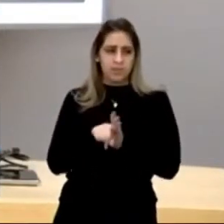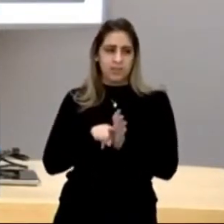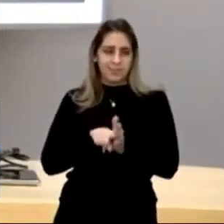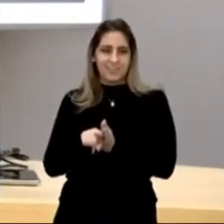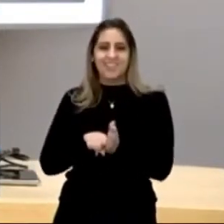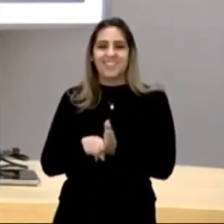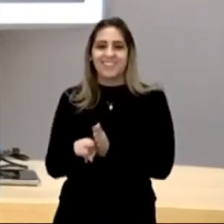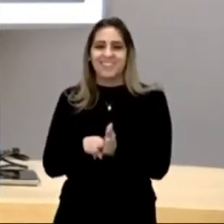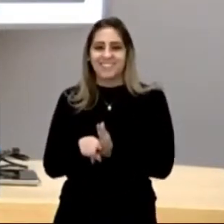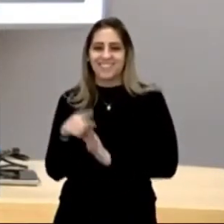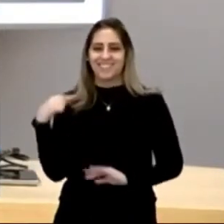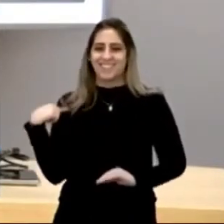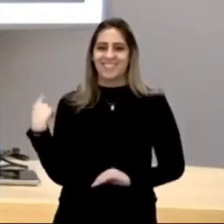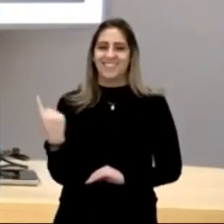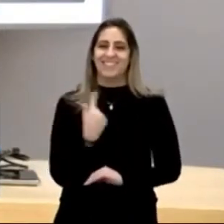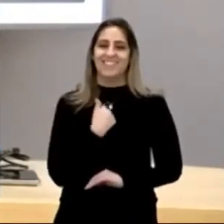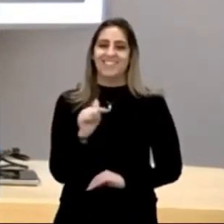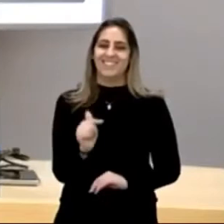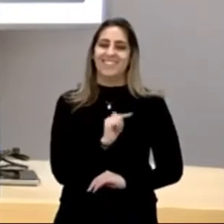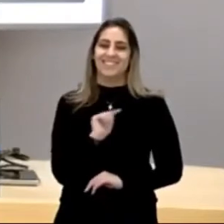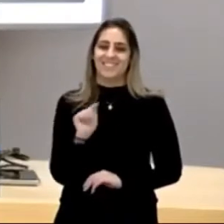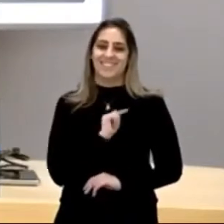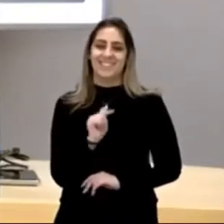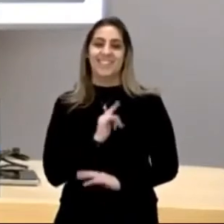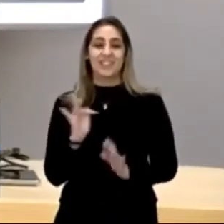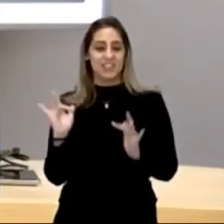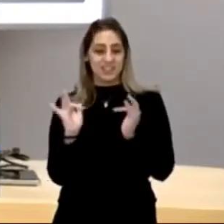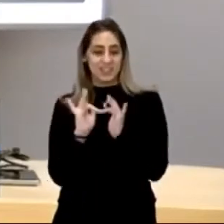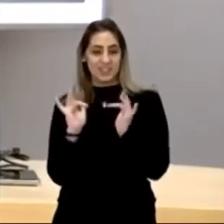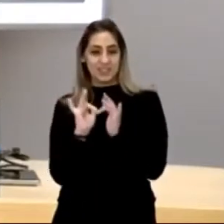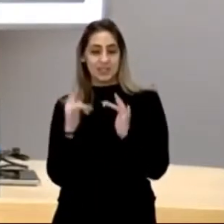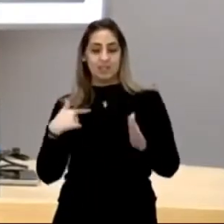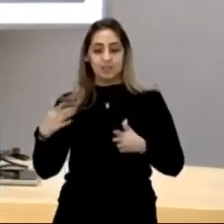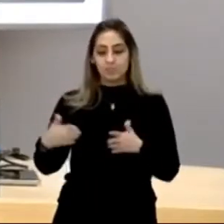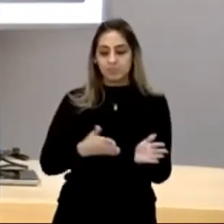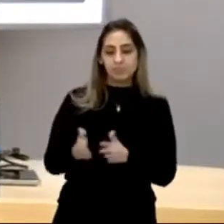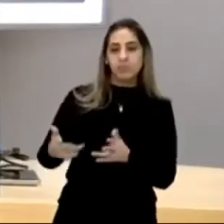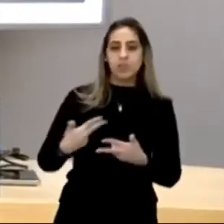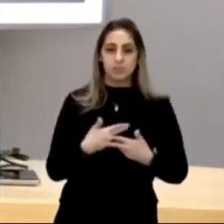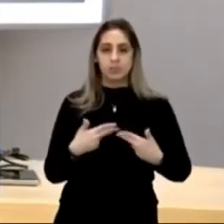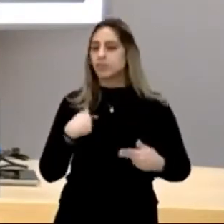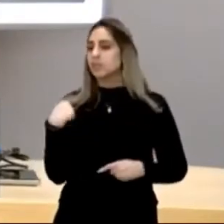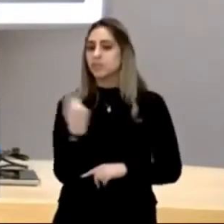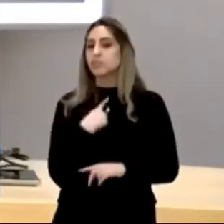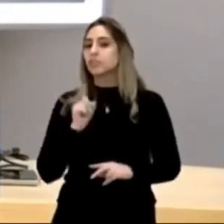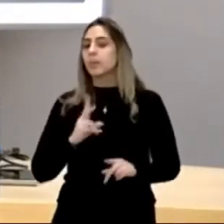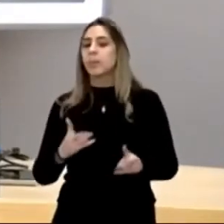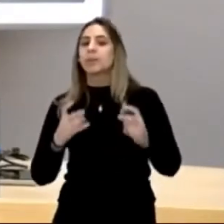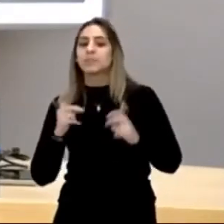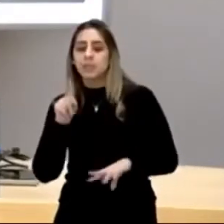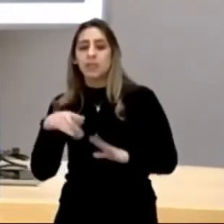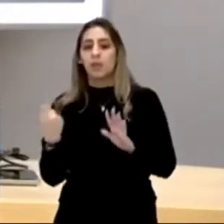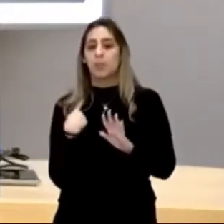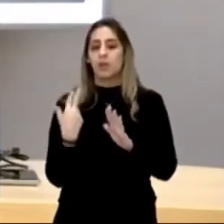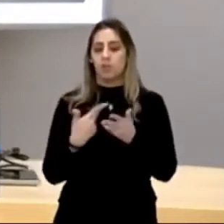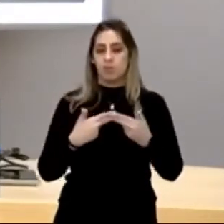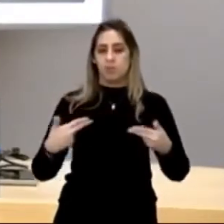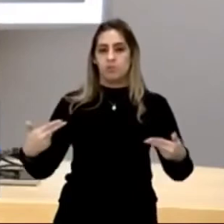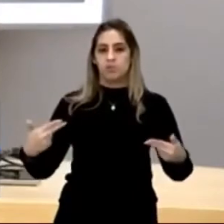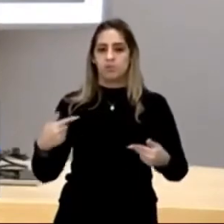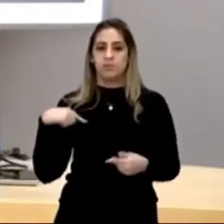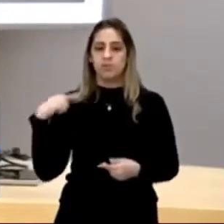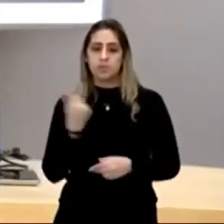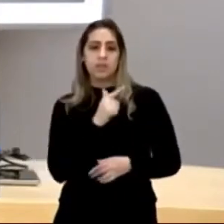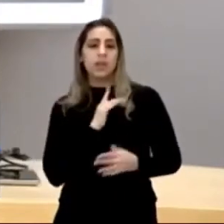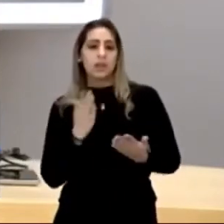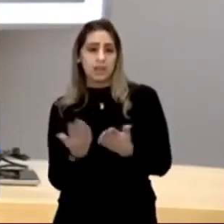a gente vai, tendo contato com pistas, que a gente nem se dá conta de que aquilo é uma pista. Por exemplo, tem